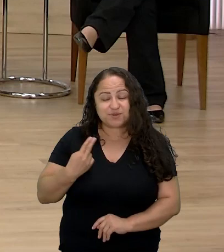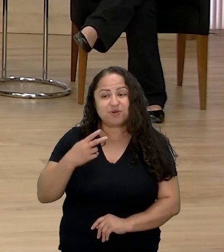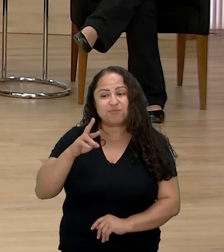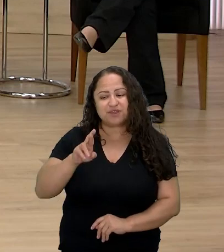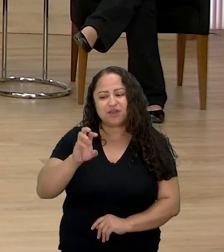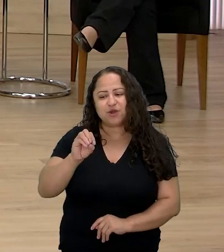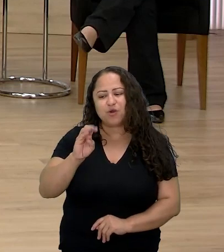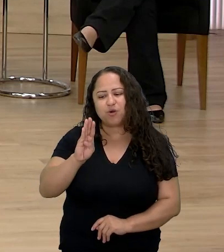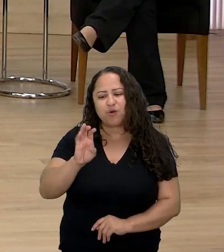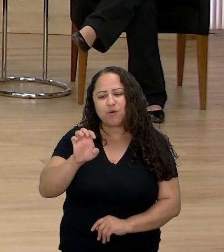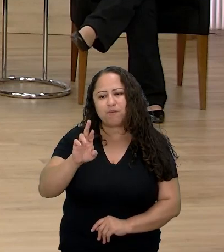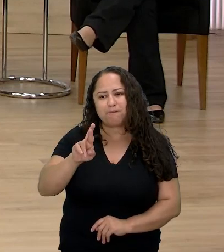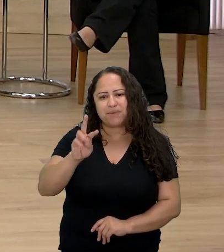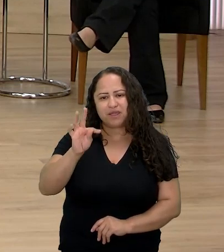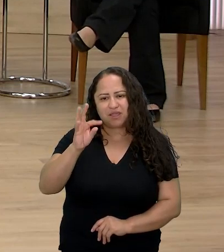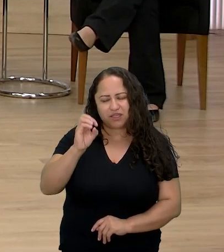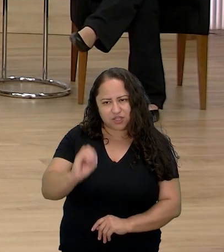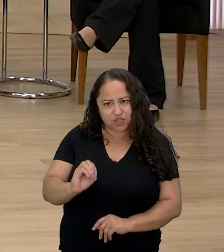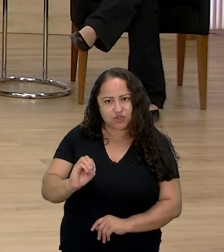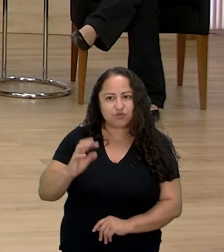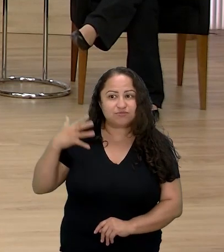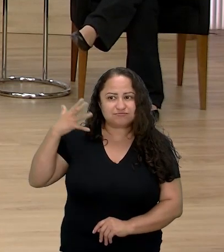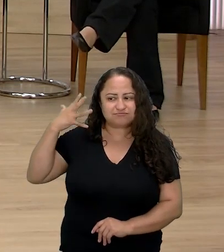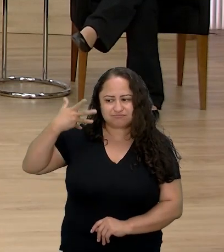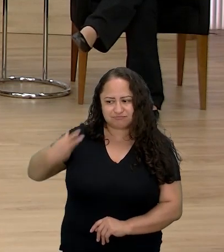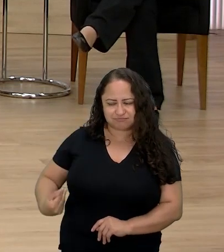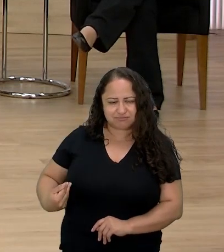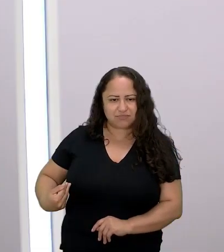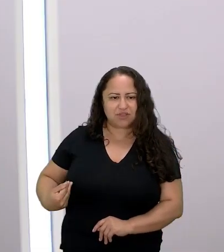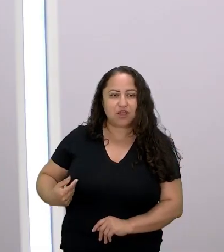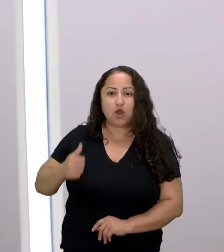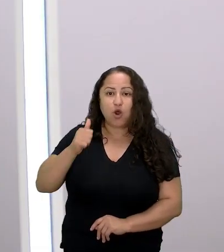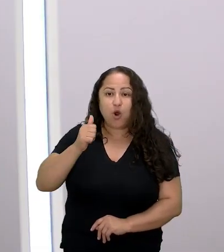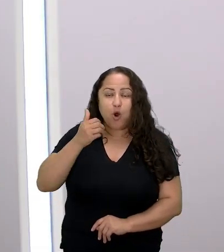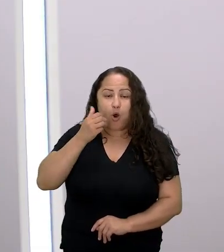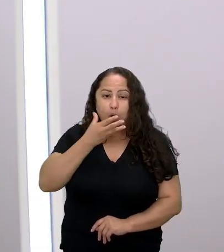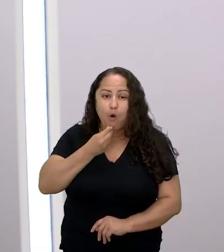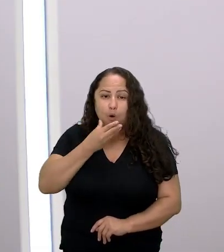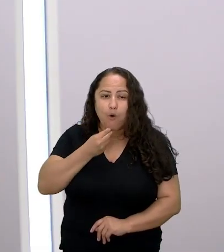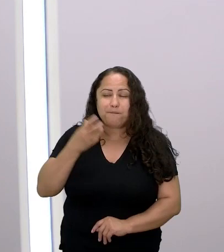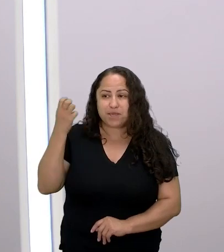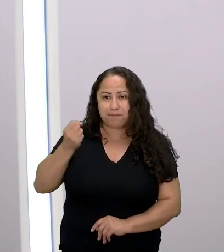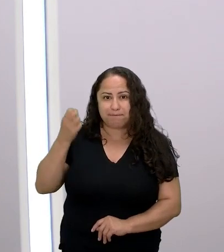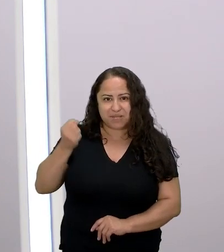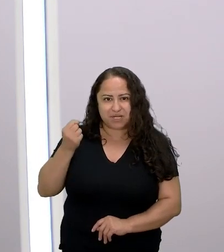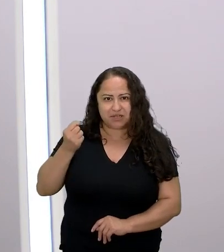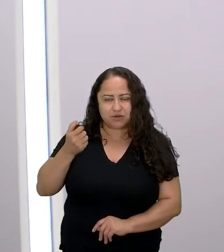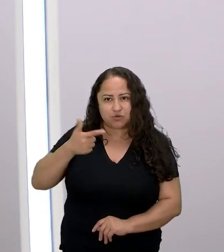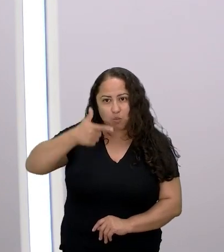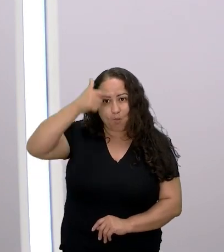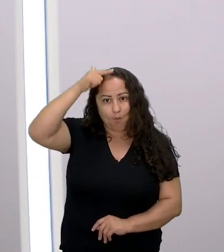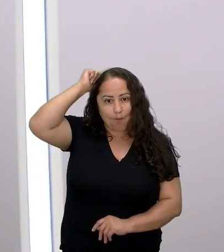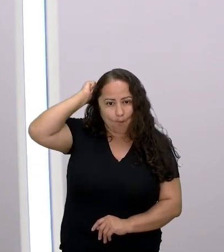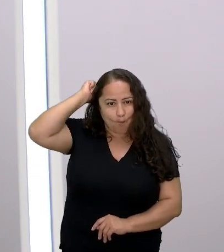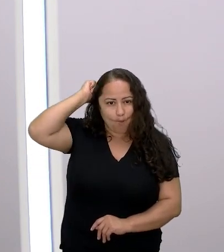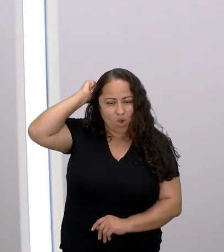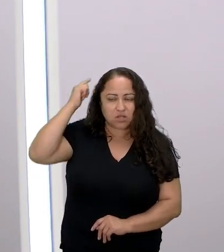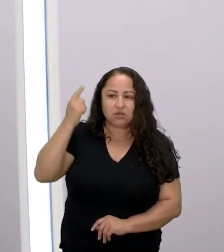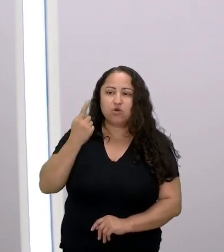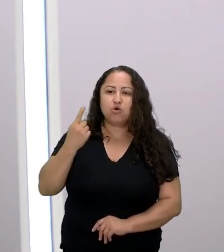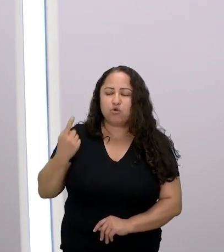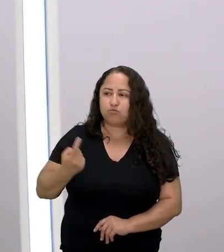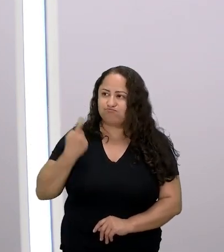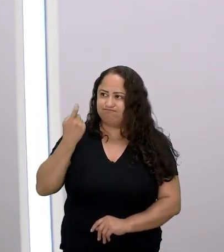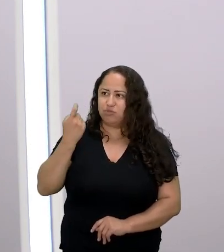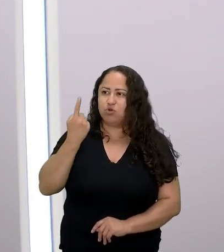sou branco, tenho 1,77m, sou calvo, barba grisalha,